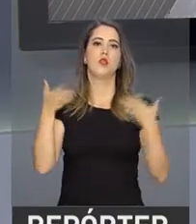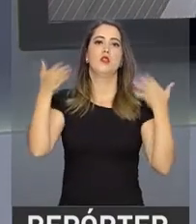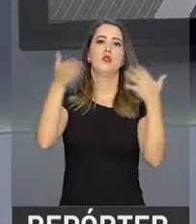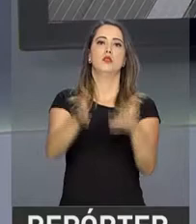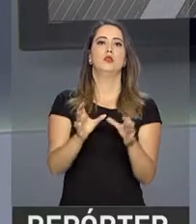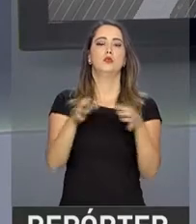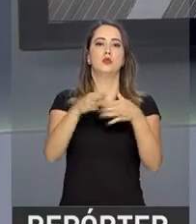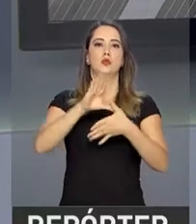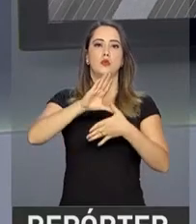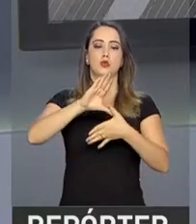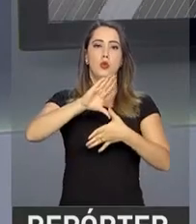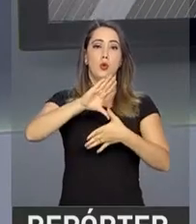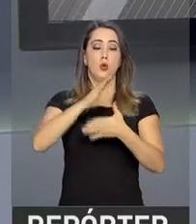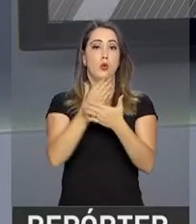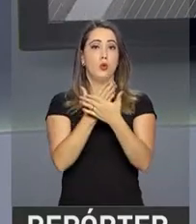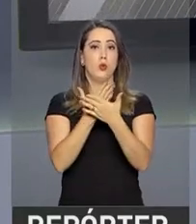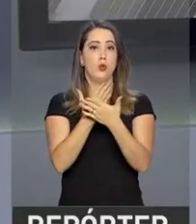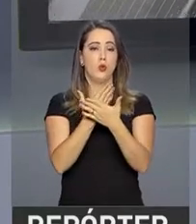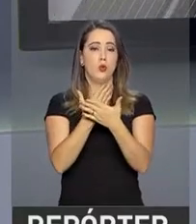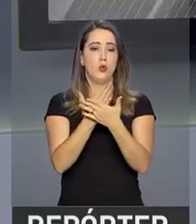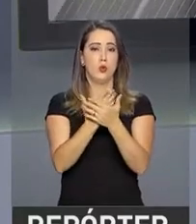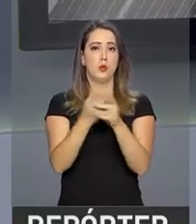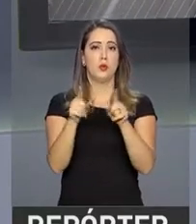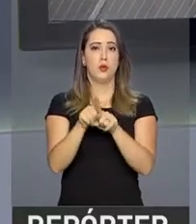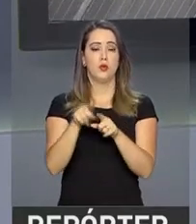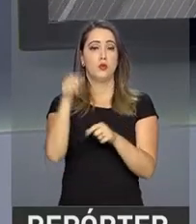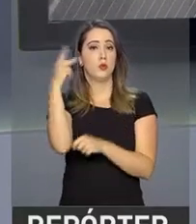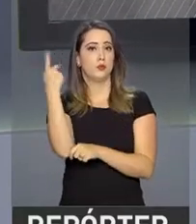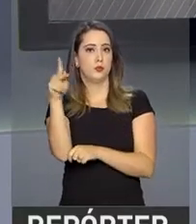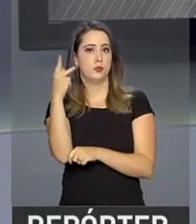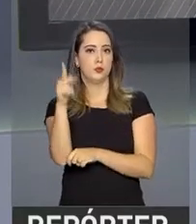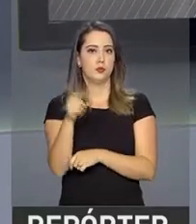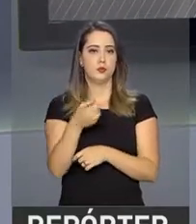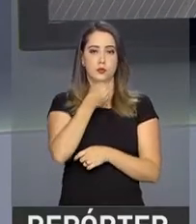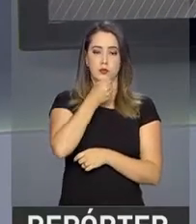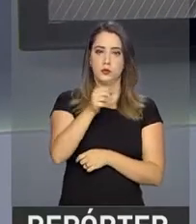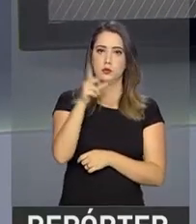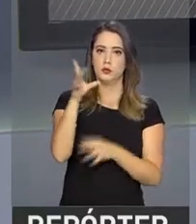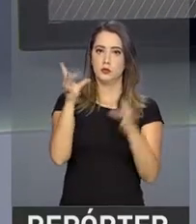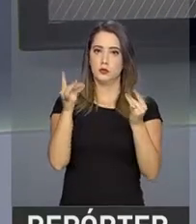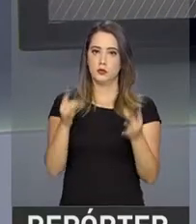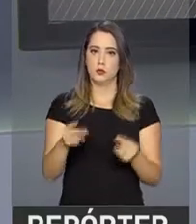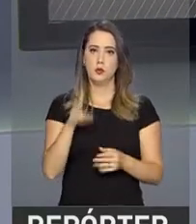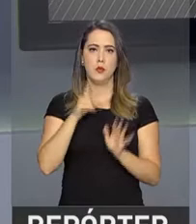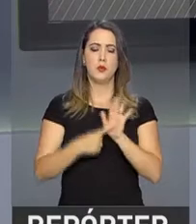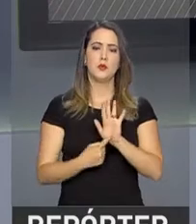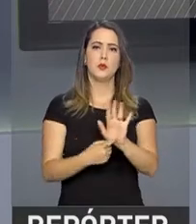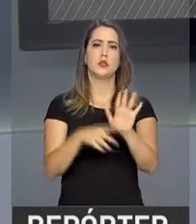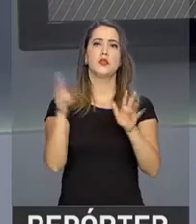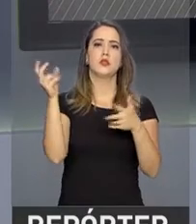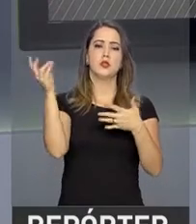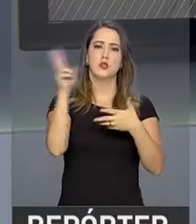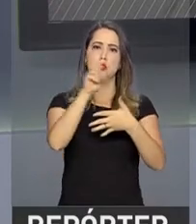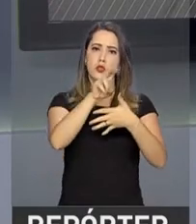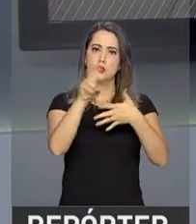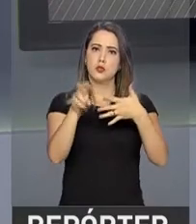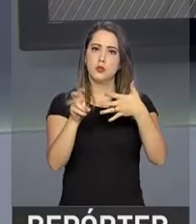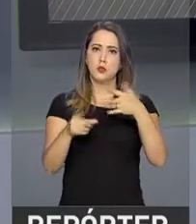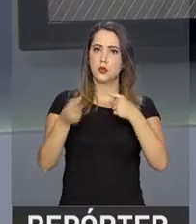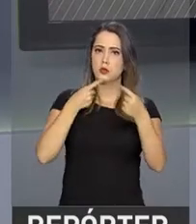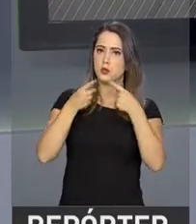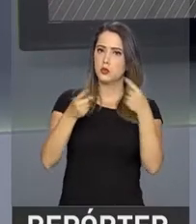participar da cúpula do Mercosul em Assunção no Paraguai. O repórter Paulo Lassalvi adianta para a gente alguns assuntos que vão ser